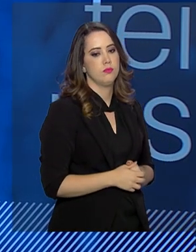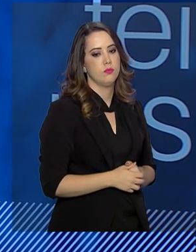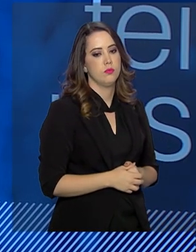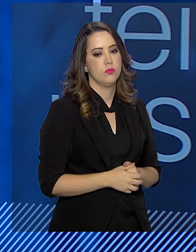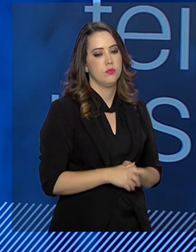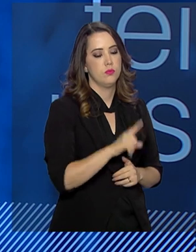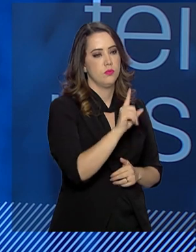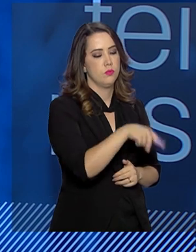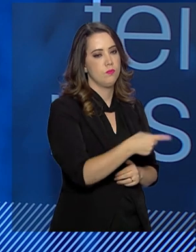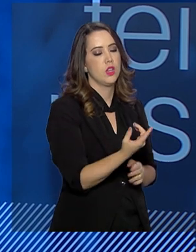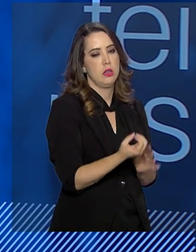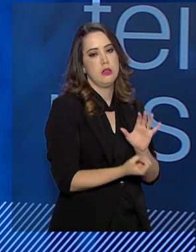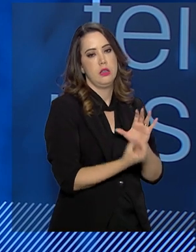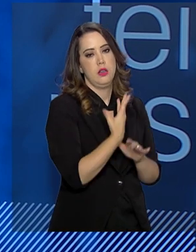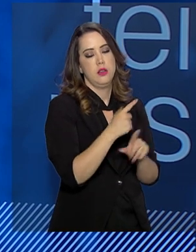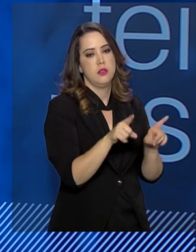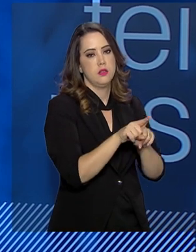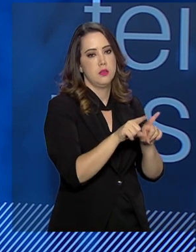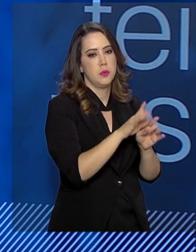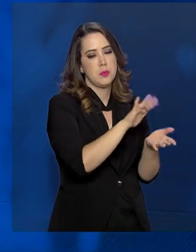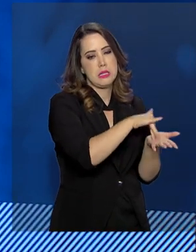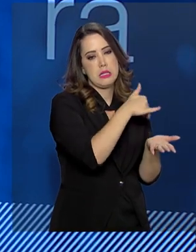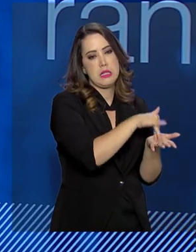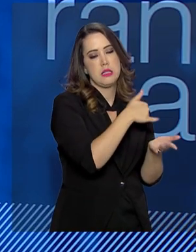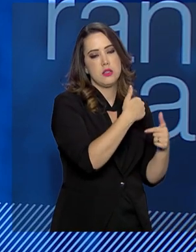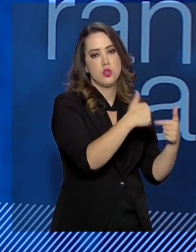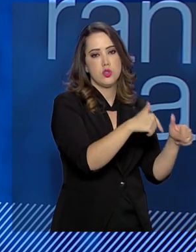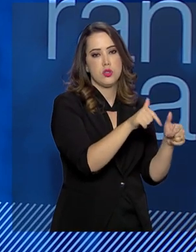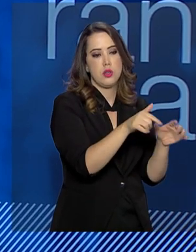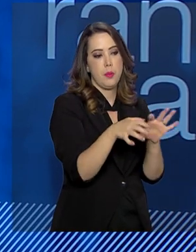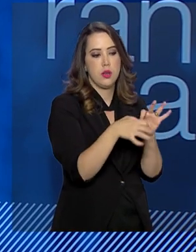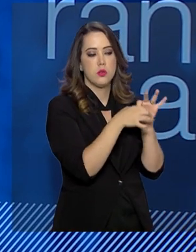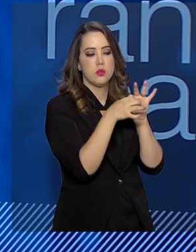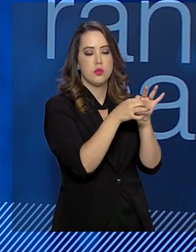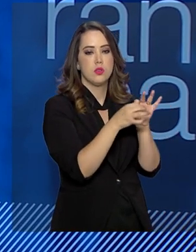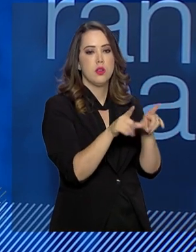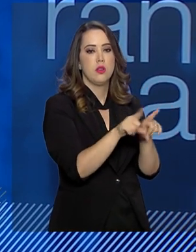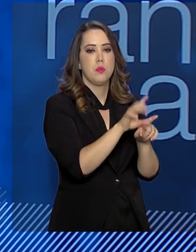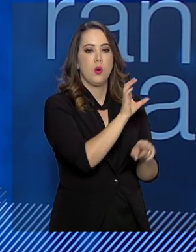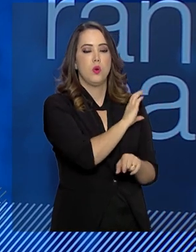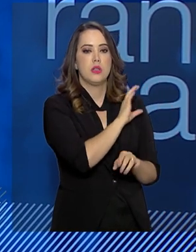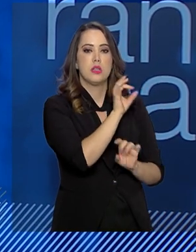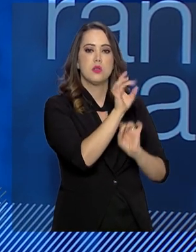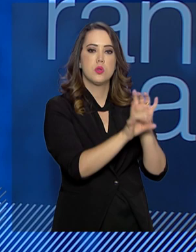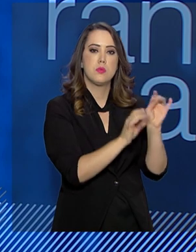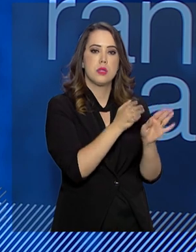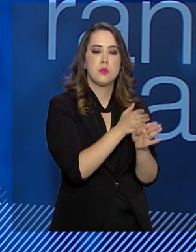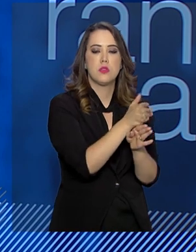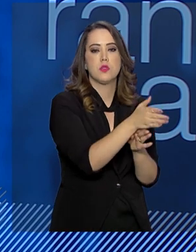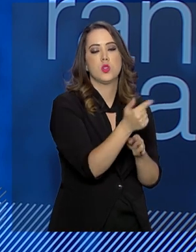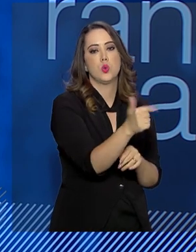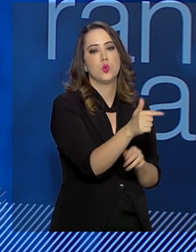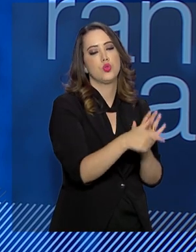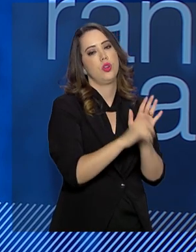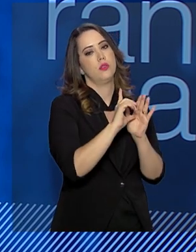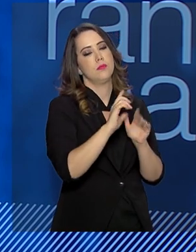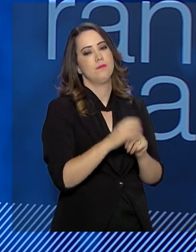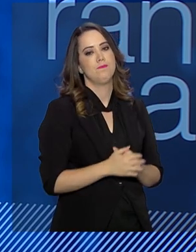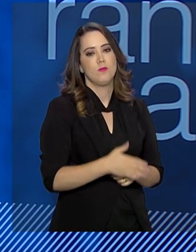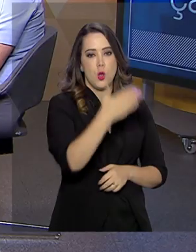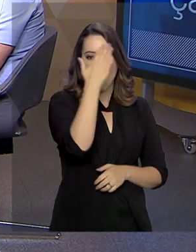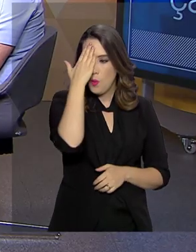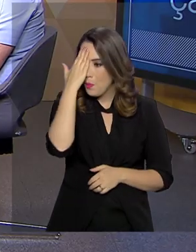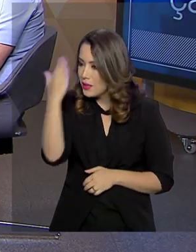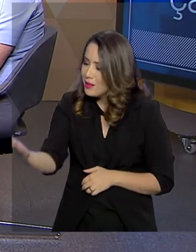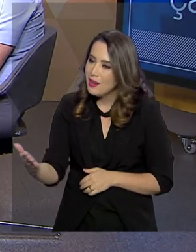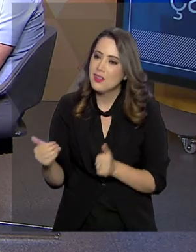Tanto que foi criada uma secretaria de operações integradas e uma coordenação específica para fronteiras que não existia antes. Muito obrigado